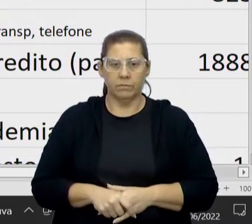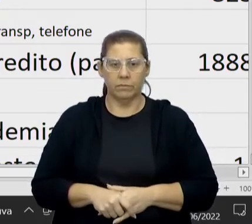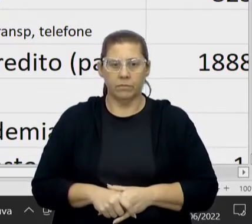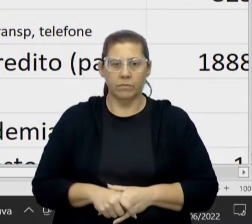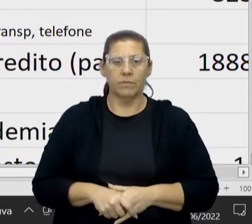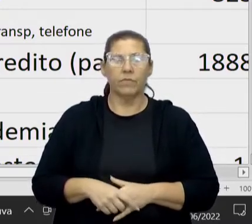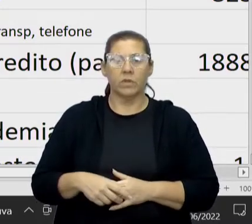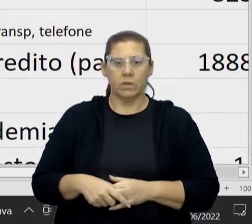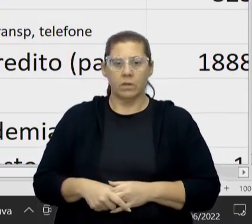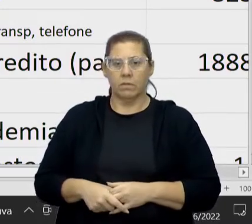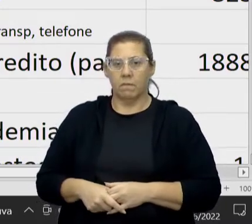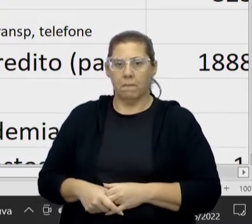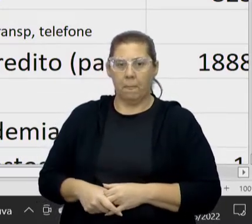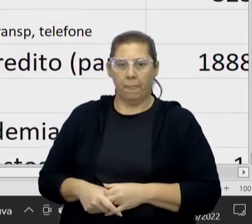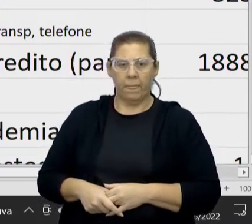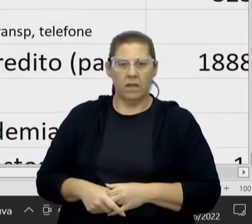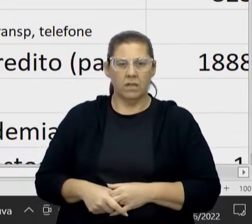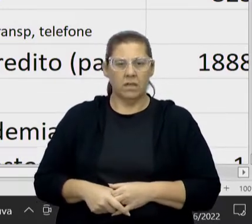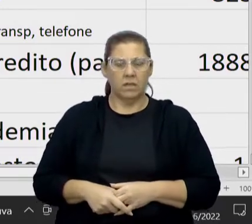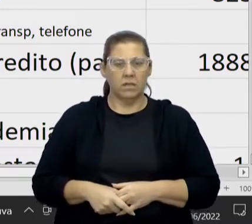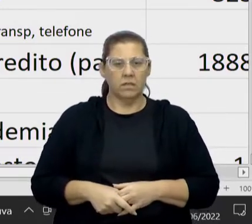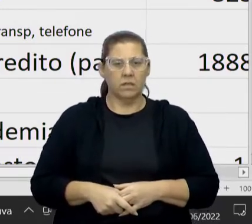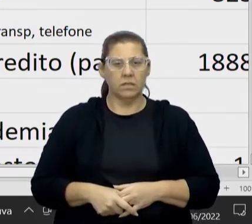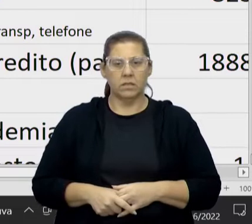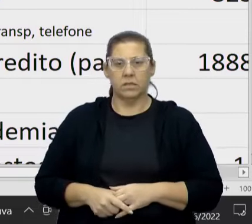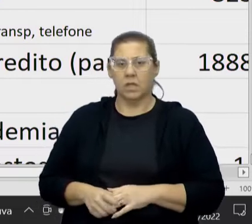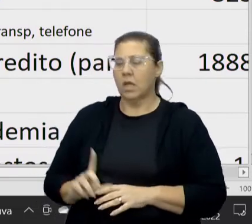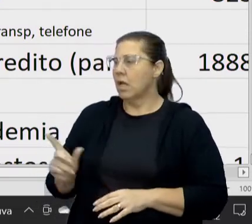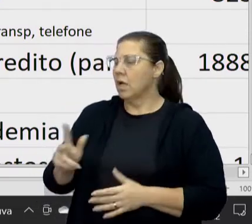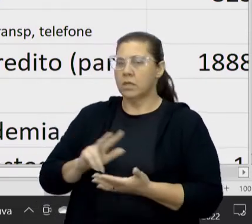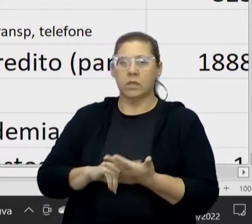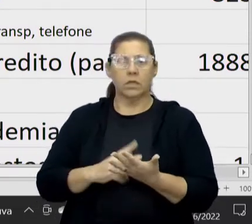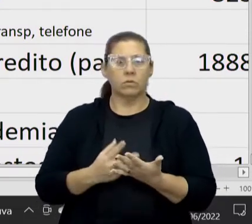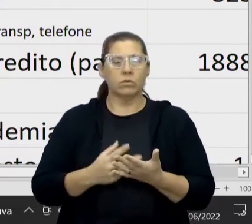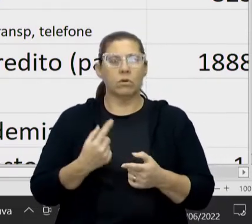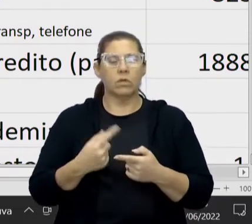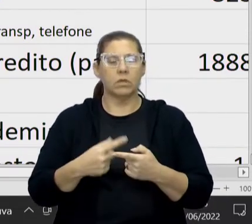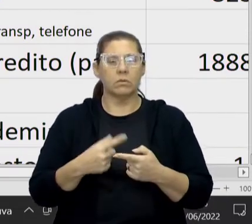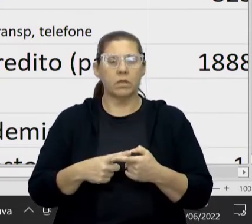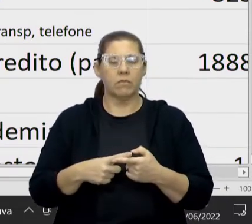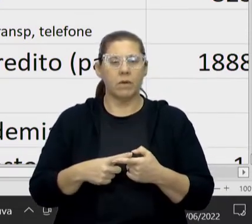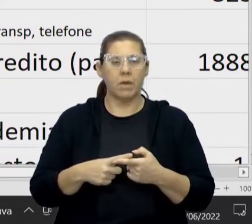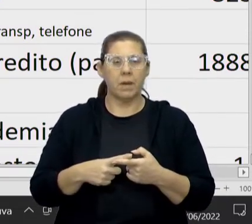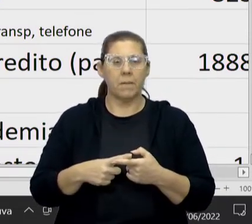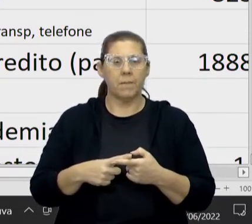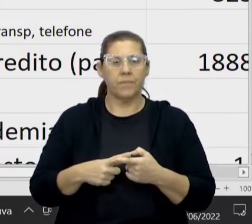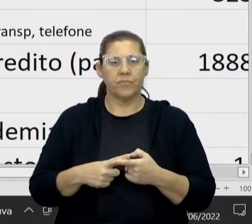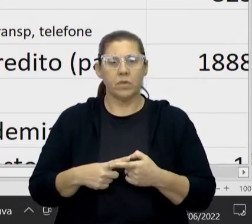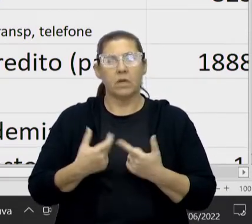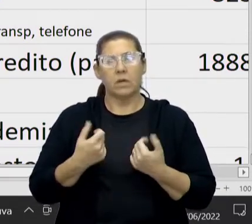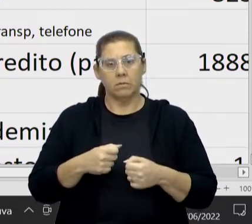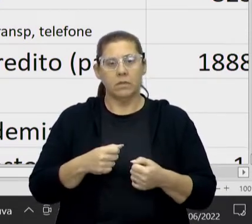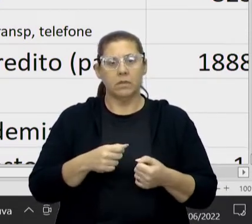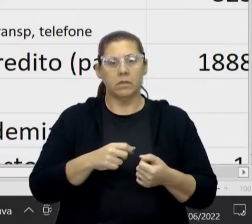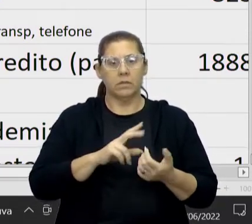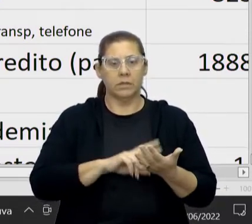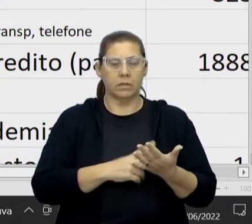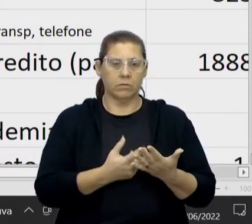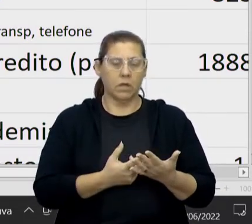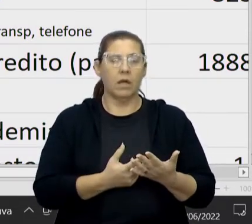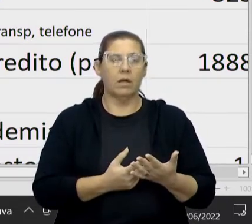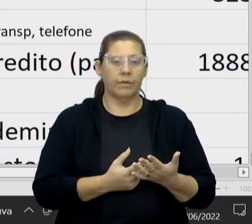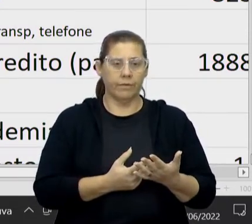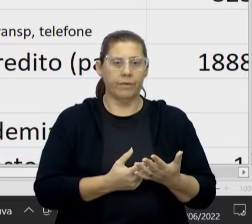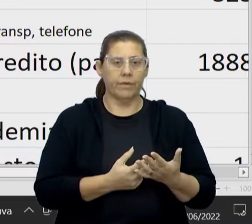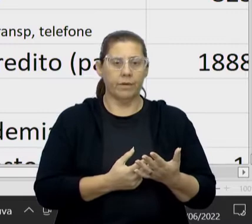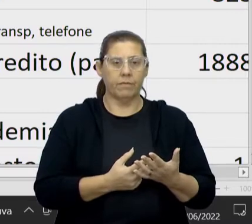traduções, estava em branco porque a professora falou que... Isso. Poderia ter a necessidade de traduzir algum documento,